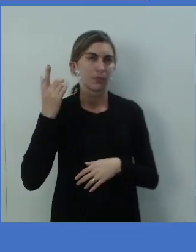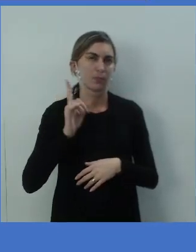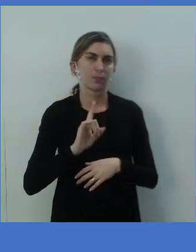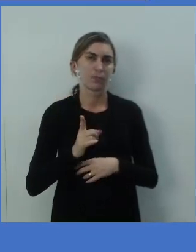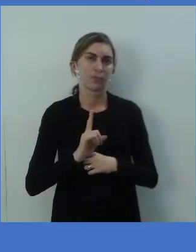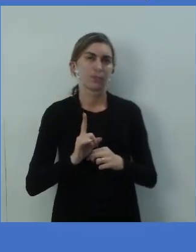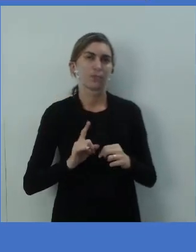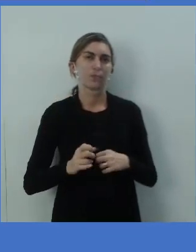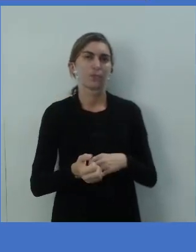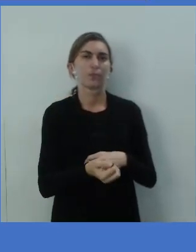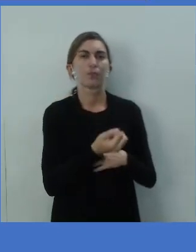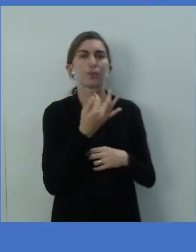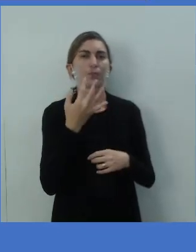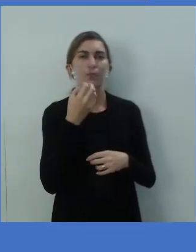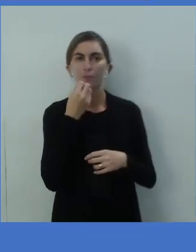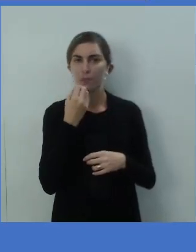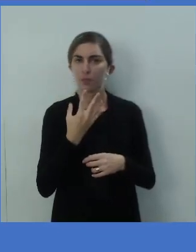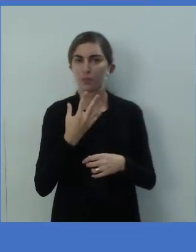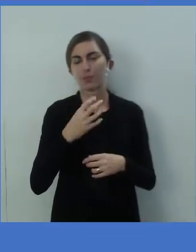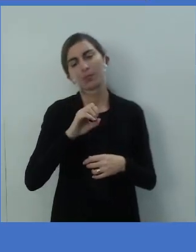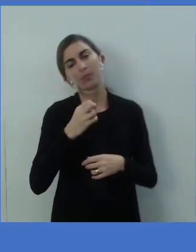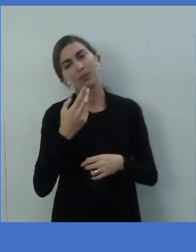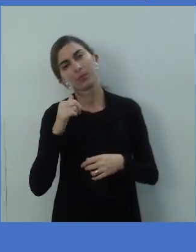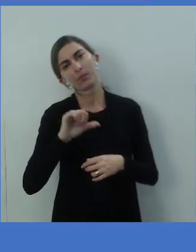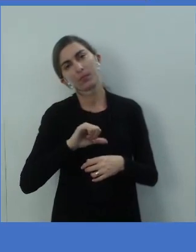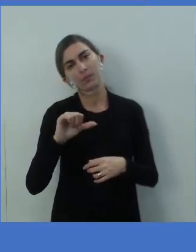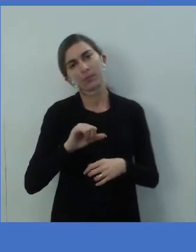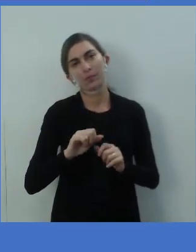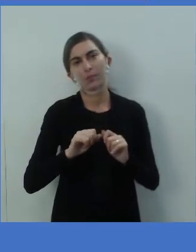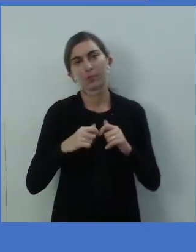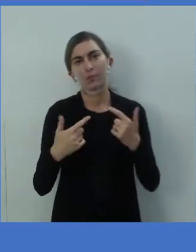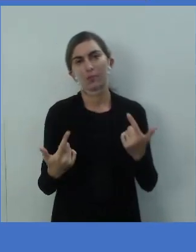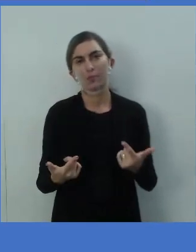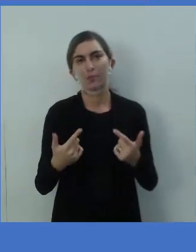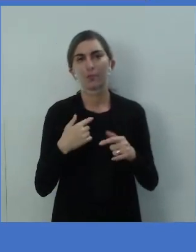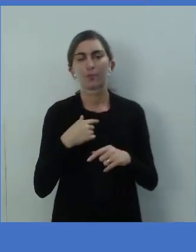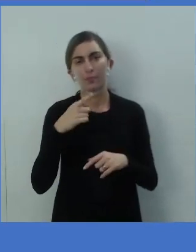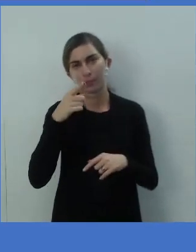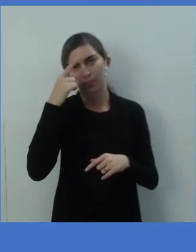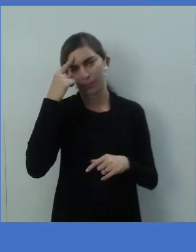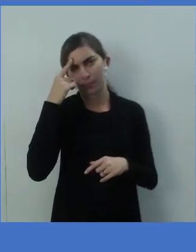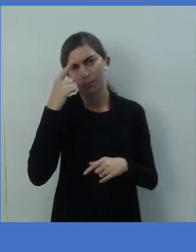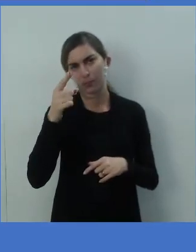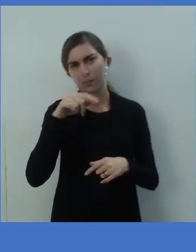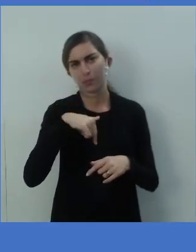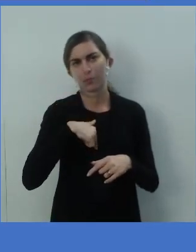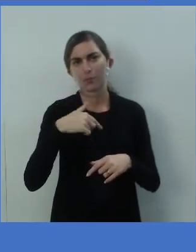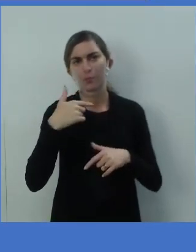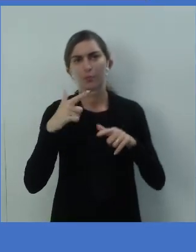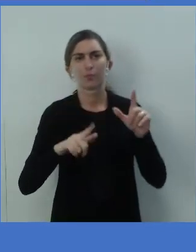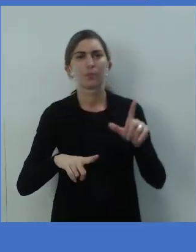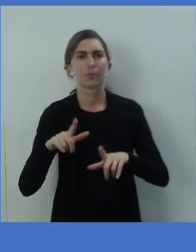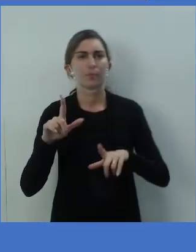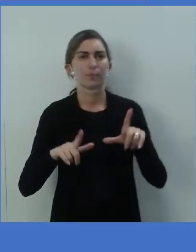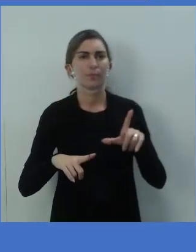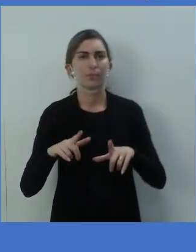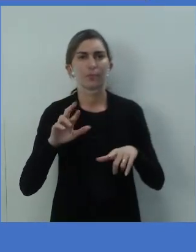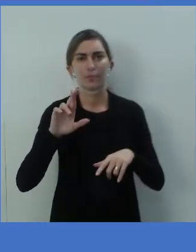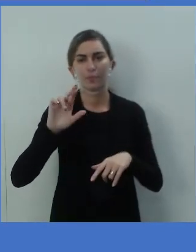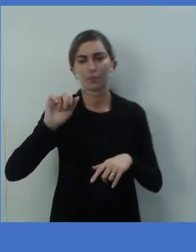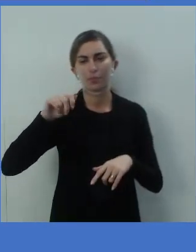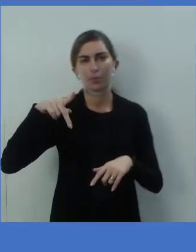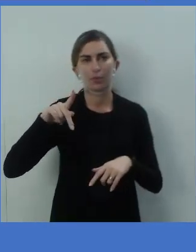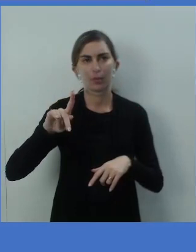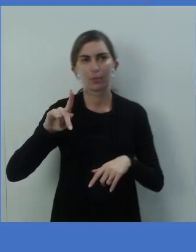Pode ser bom ou pode ser ruim, obviamente. Então, vamos supor que você está aqui naquele evento chamado de Happy Holiday.